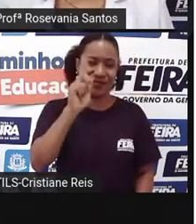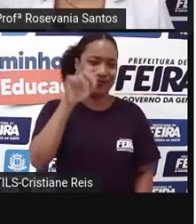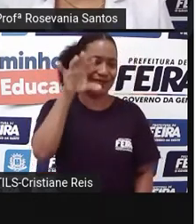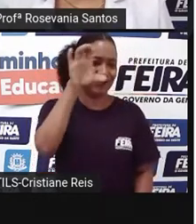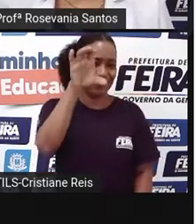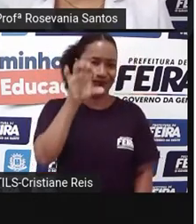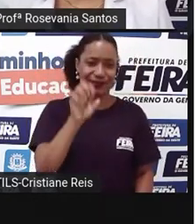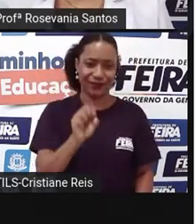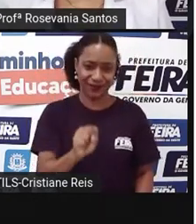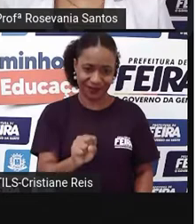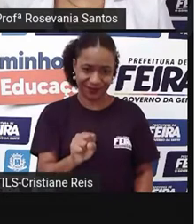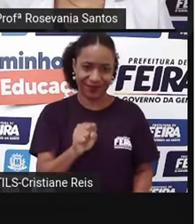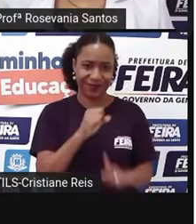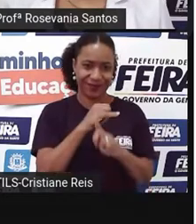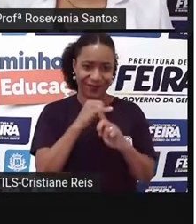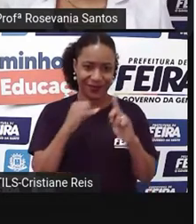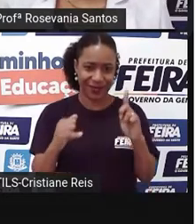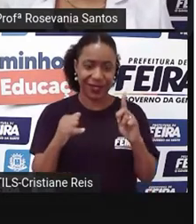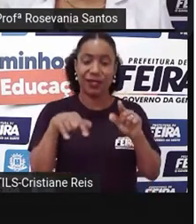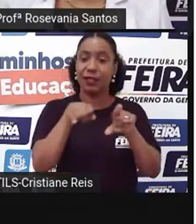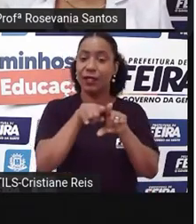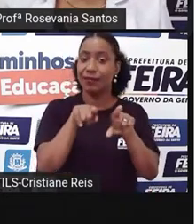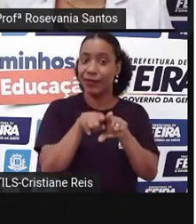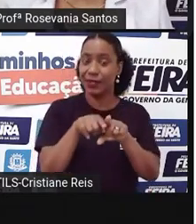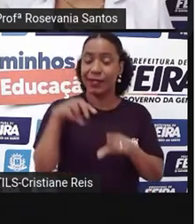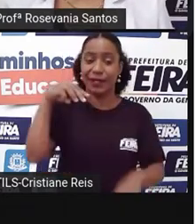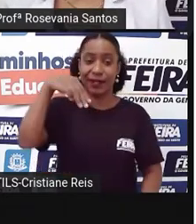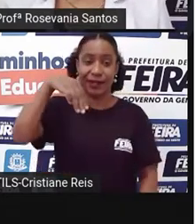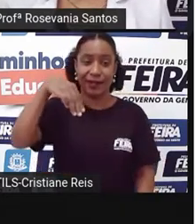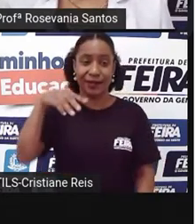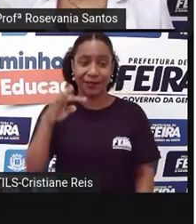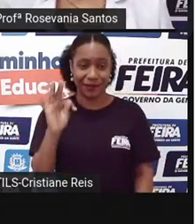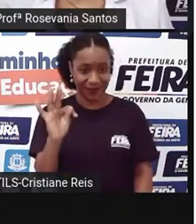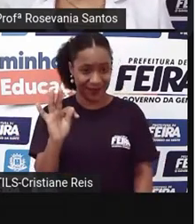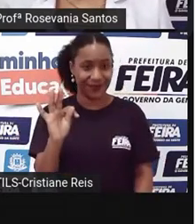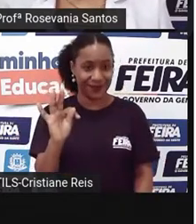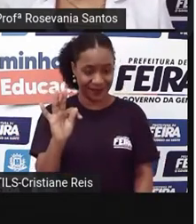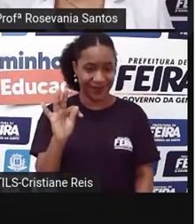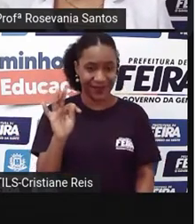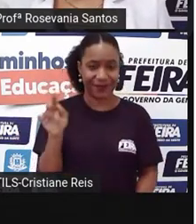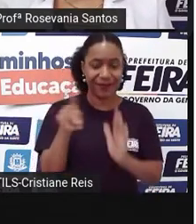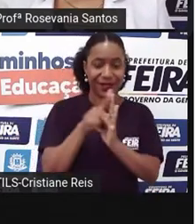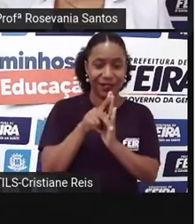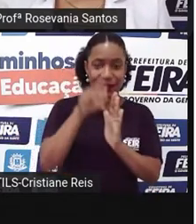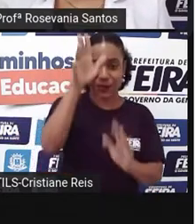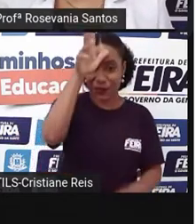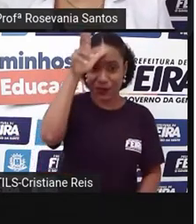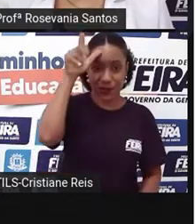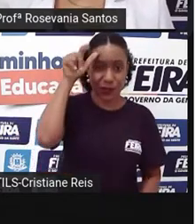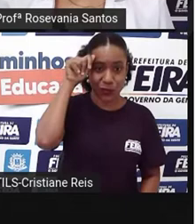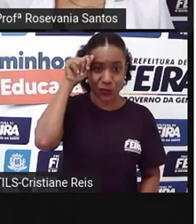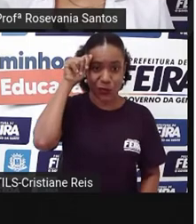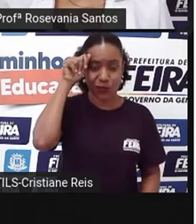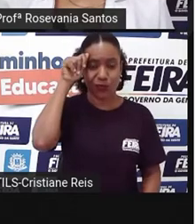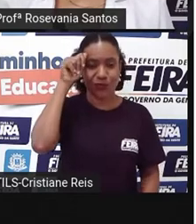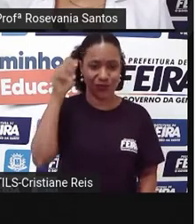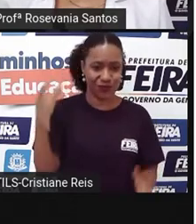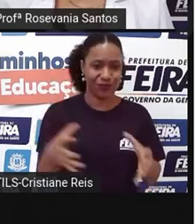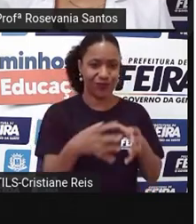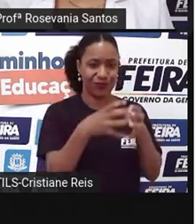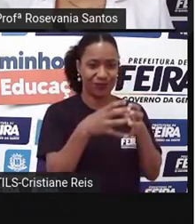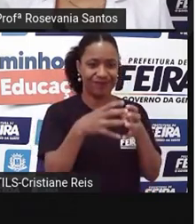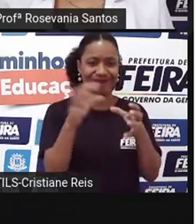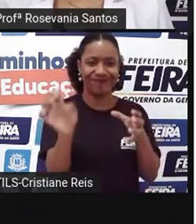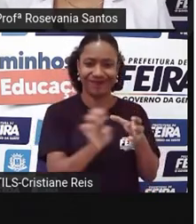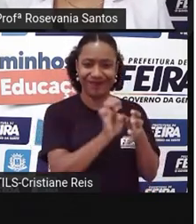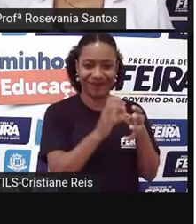boa parte do Mato Grosso, que passa a pertencer a essa região, né, amazônica, o complexo amazônico, e um